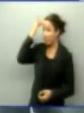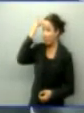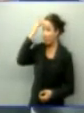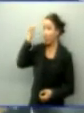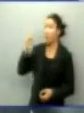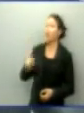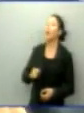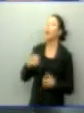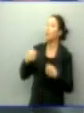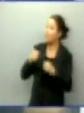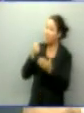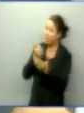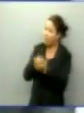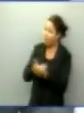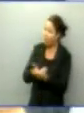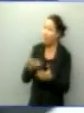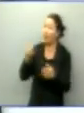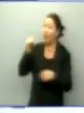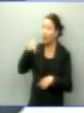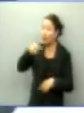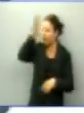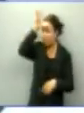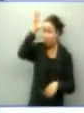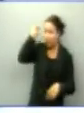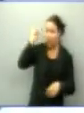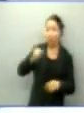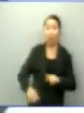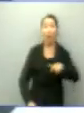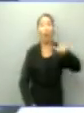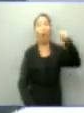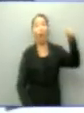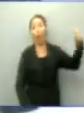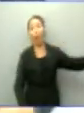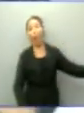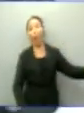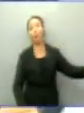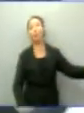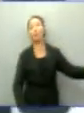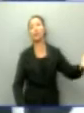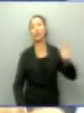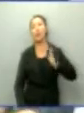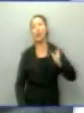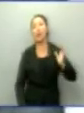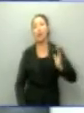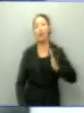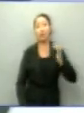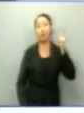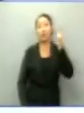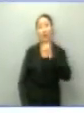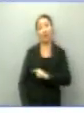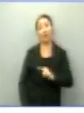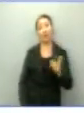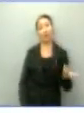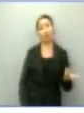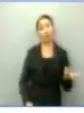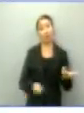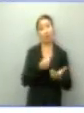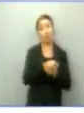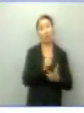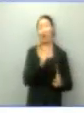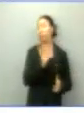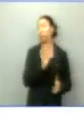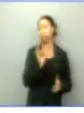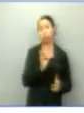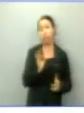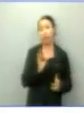milhões em impostos ao estado e outros beneficiados com incentivos fiscais. Hoje, o